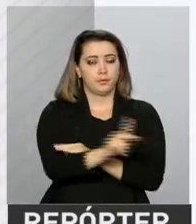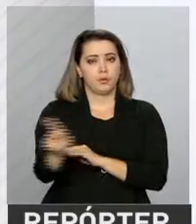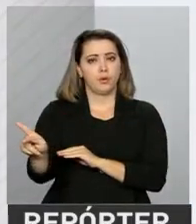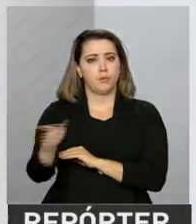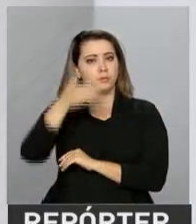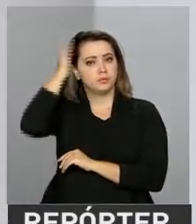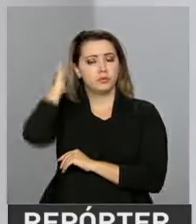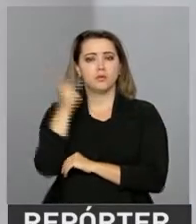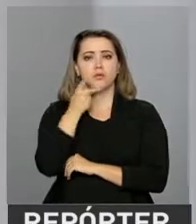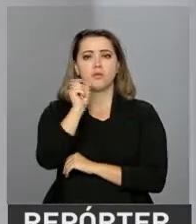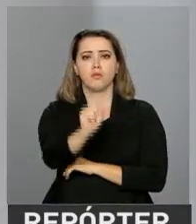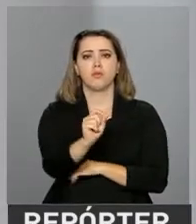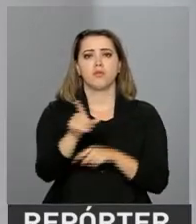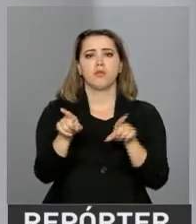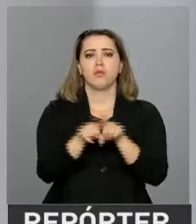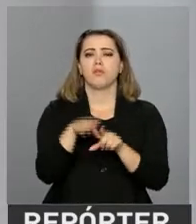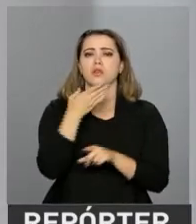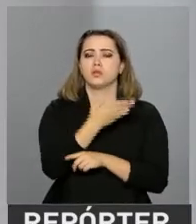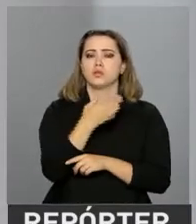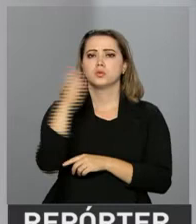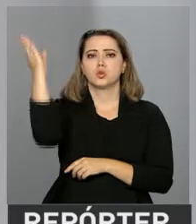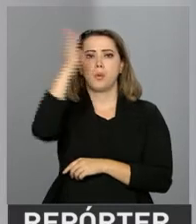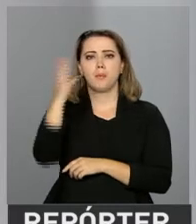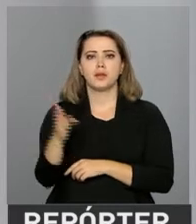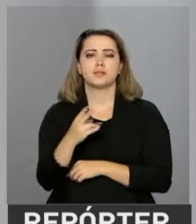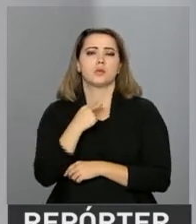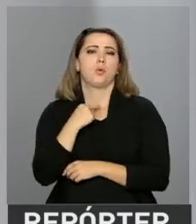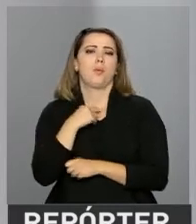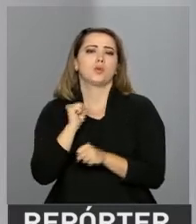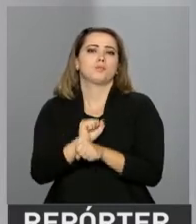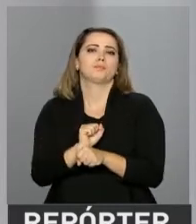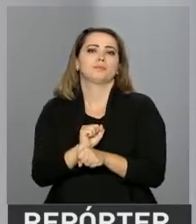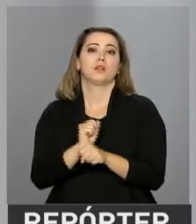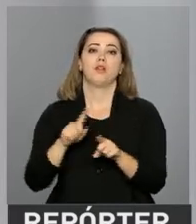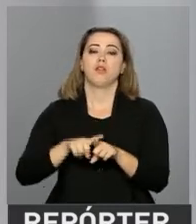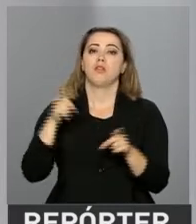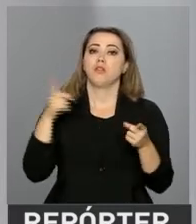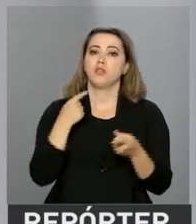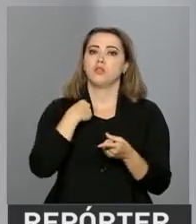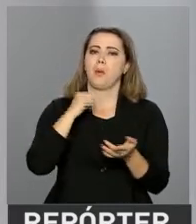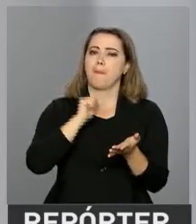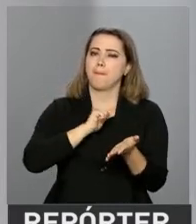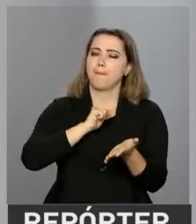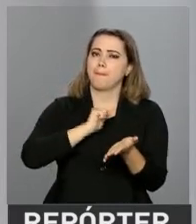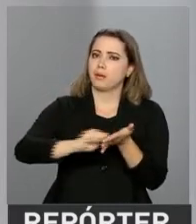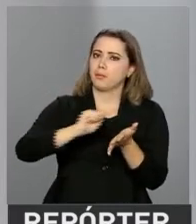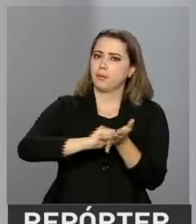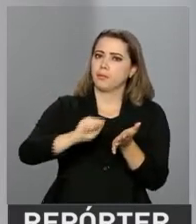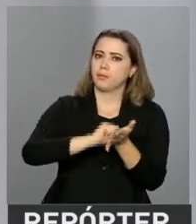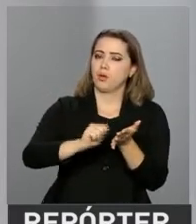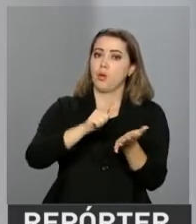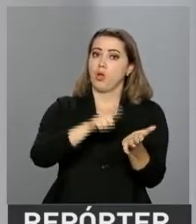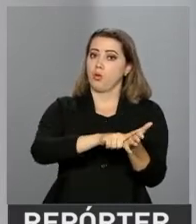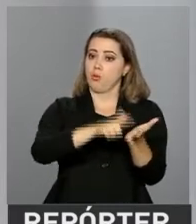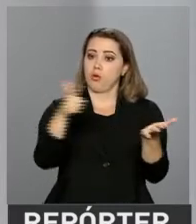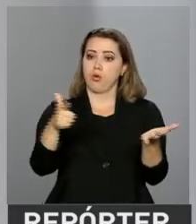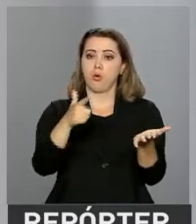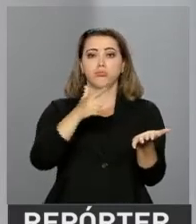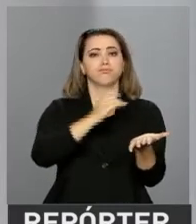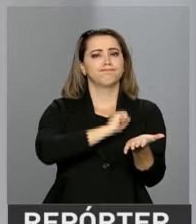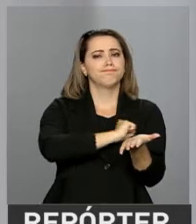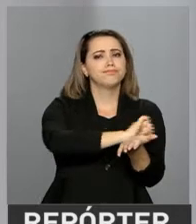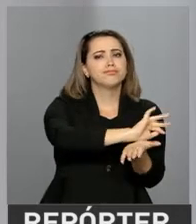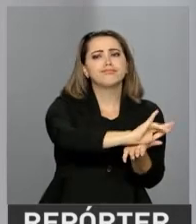sobre o artigo O Brasil não pode parar, de sua autoria, e publicado em vários jornais brasileiros. Segundo o presidente,